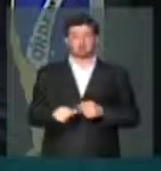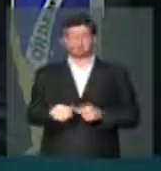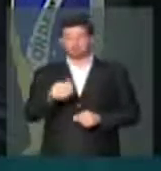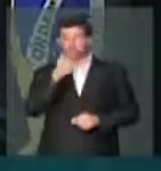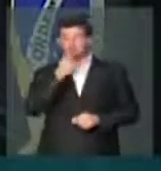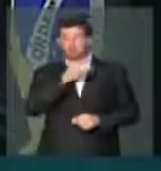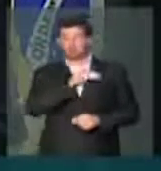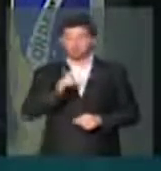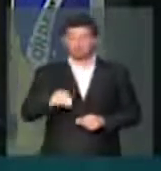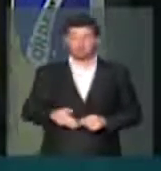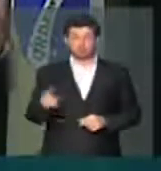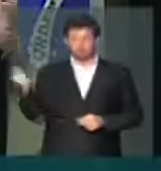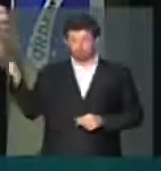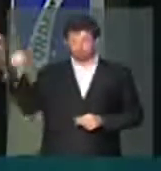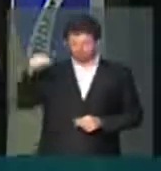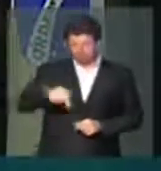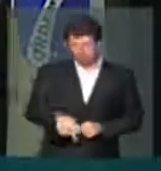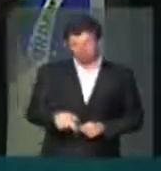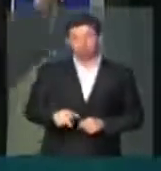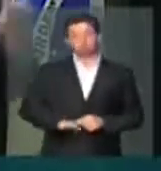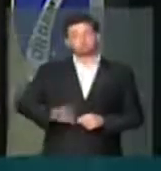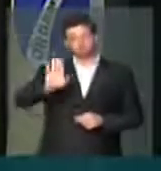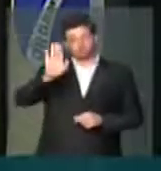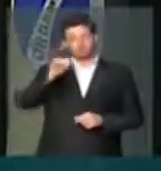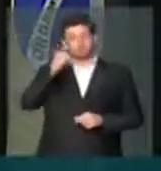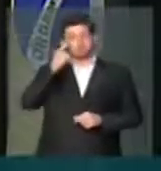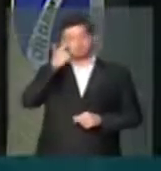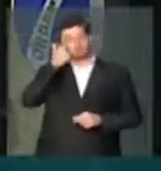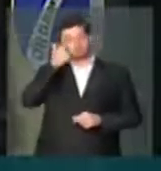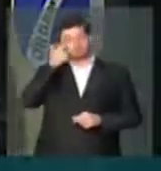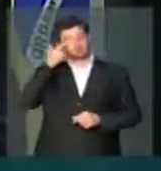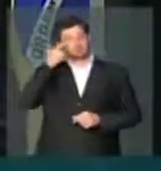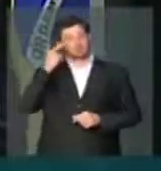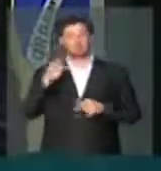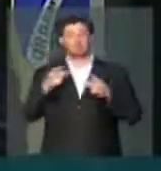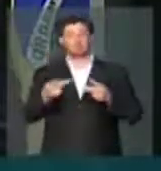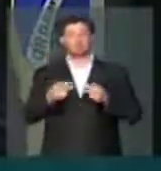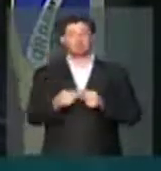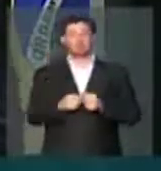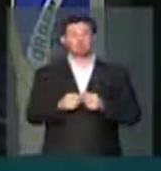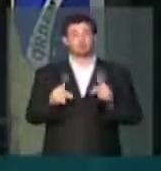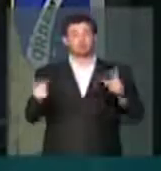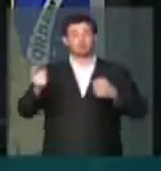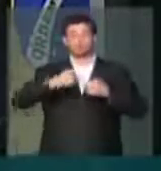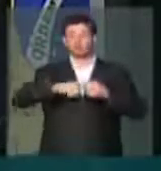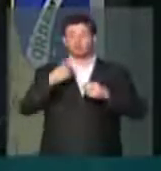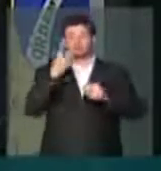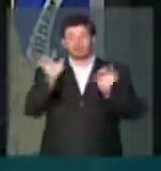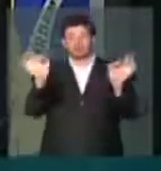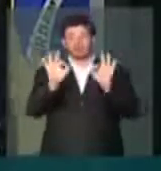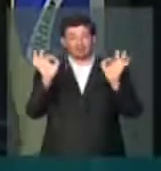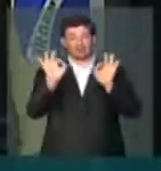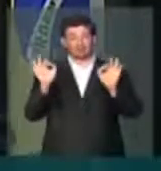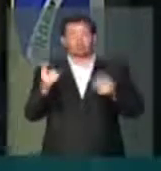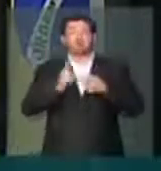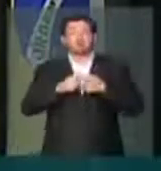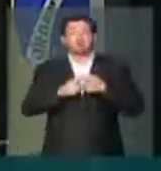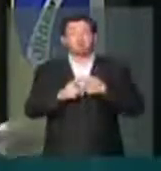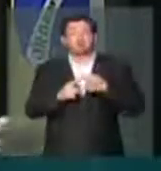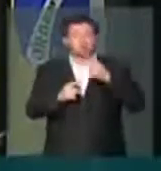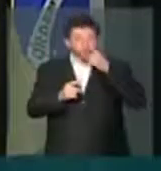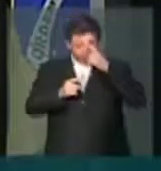ministro esteve aqui, prometeu o programa e não voltou mais falar no assunto. Por quê?